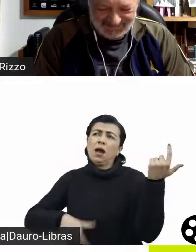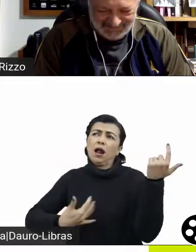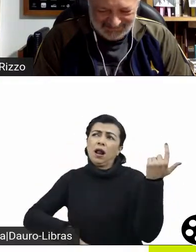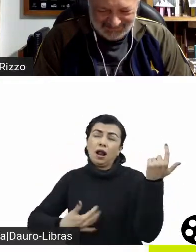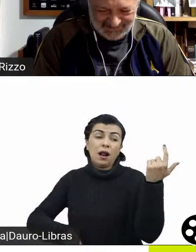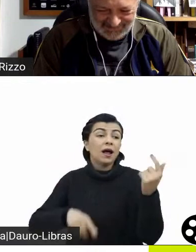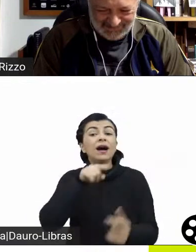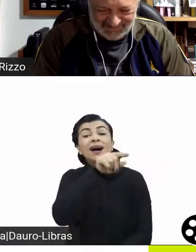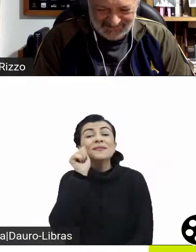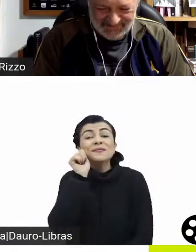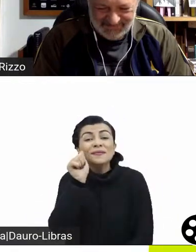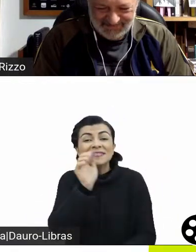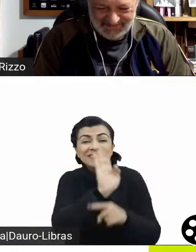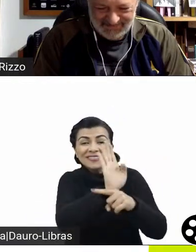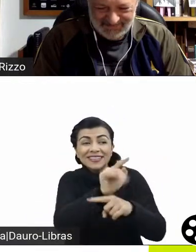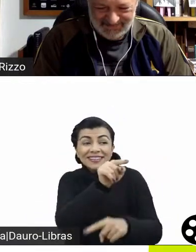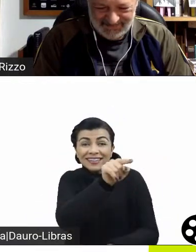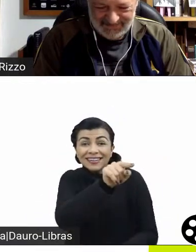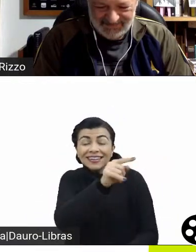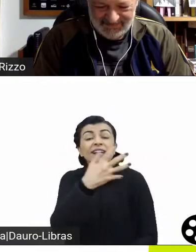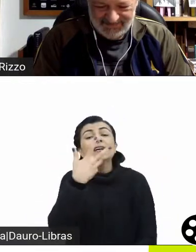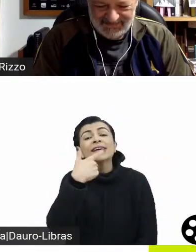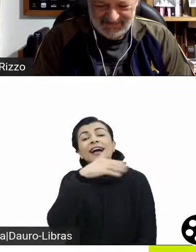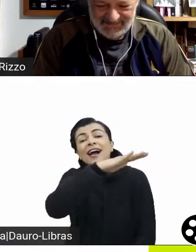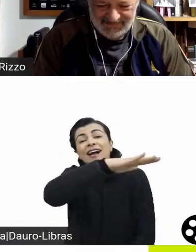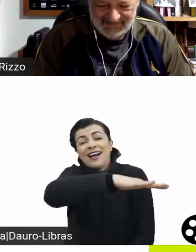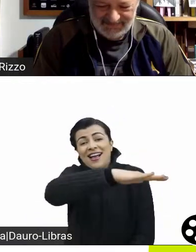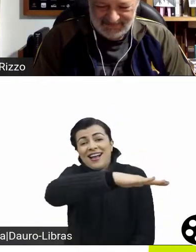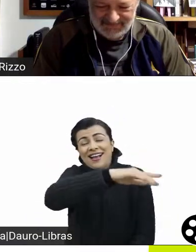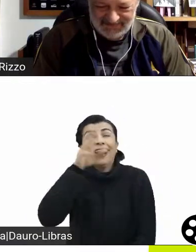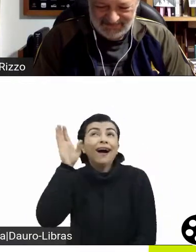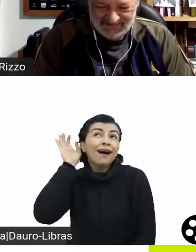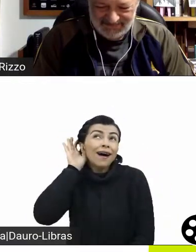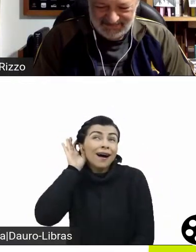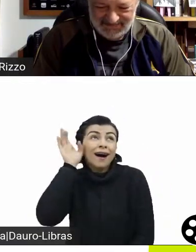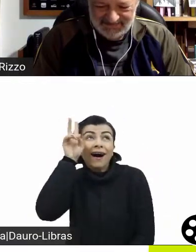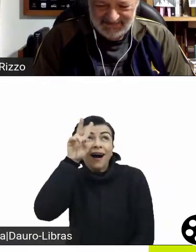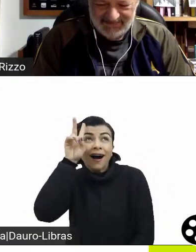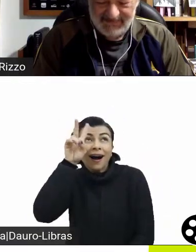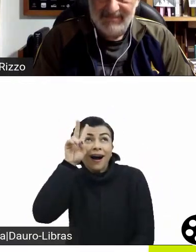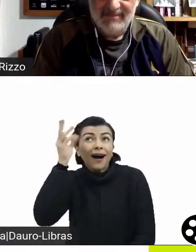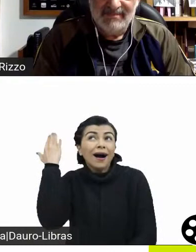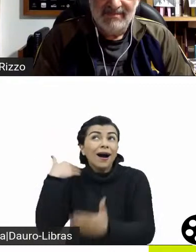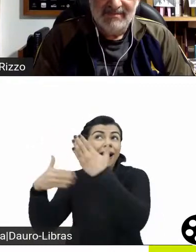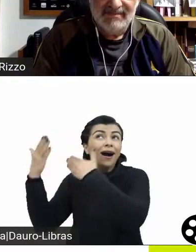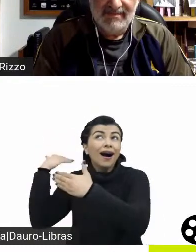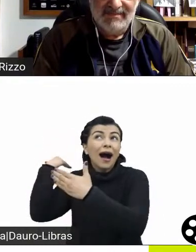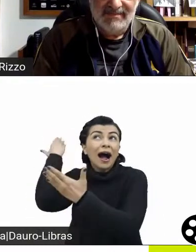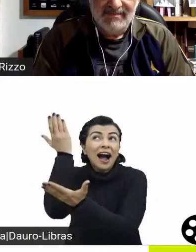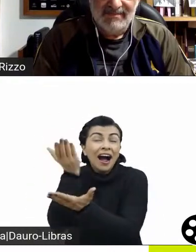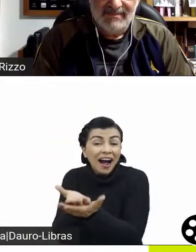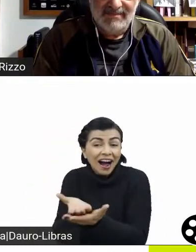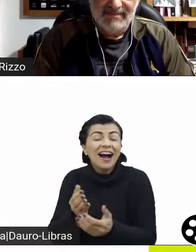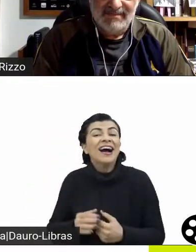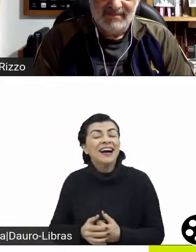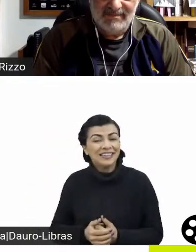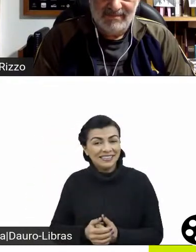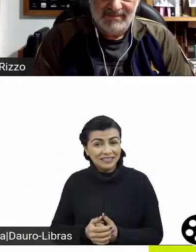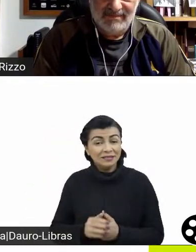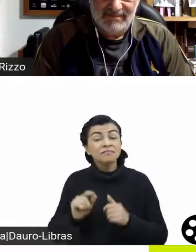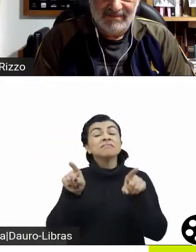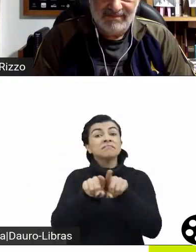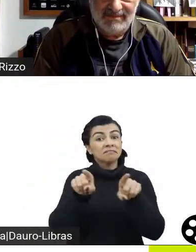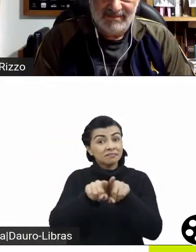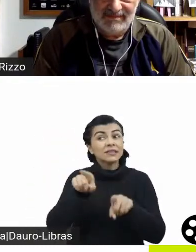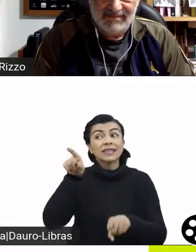Então, eu acho interessante como o ABBA se encaixa dentro da narrativa, tanto como uma forma de ódio ao passado, mas também como uma forma da